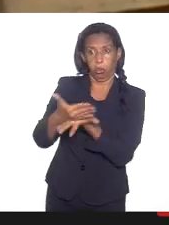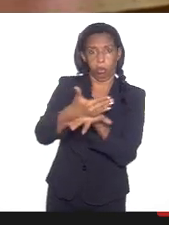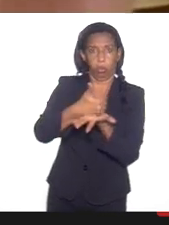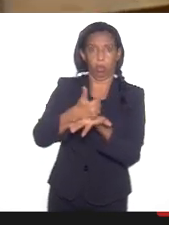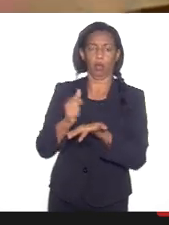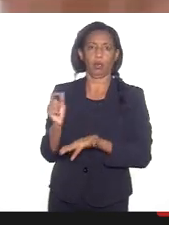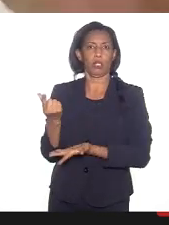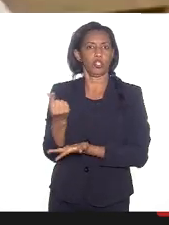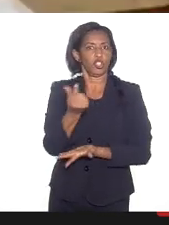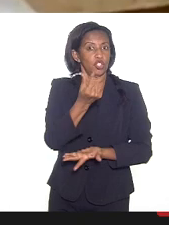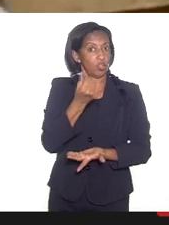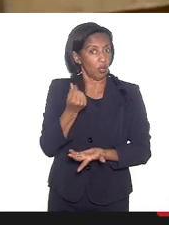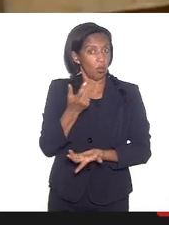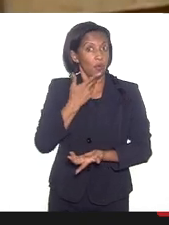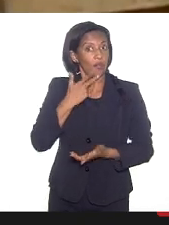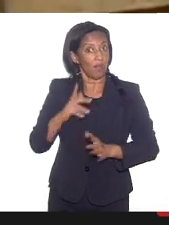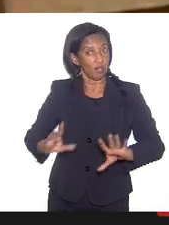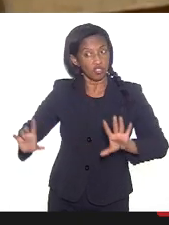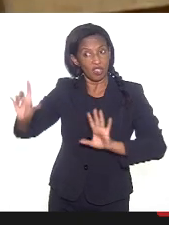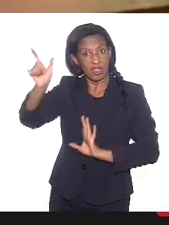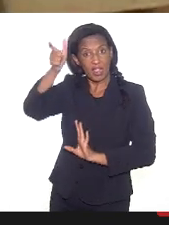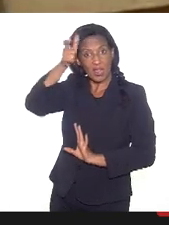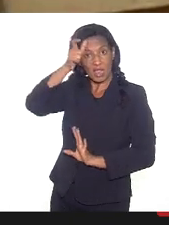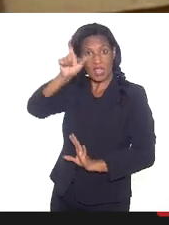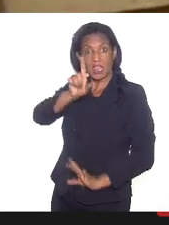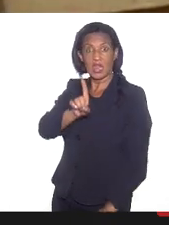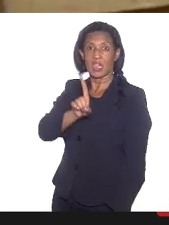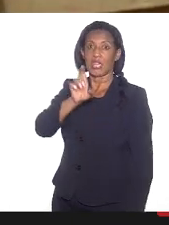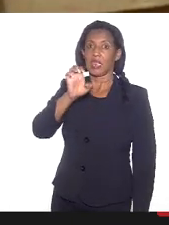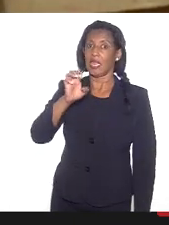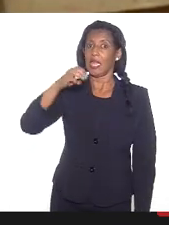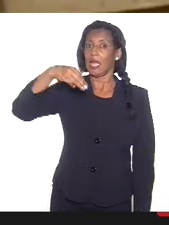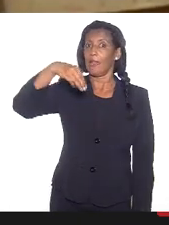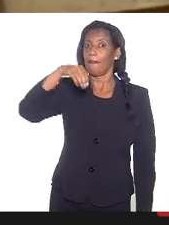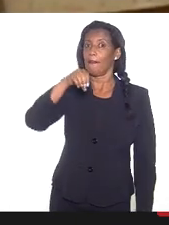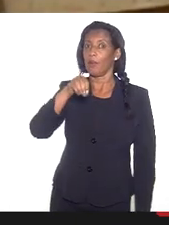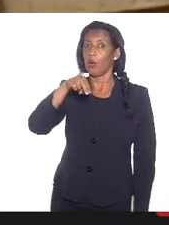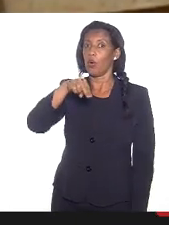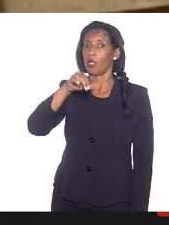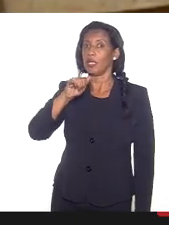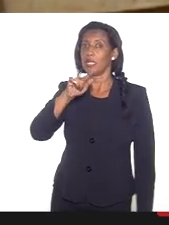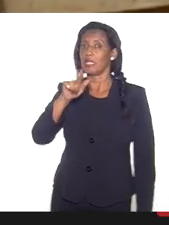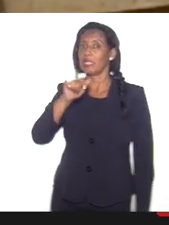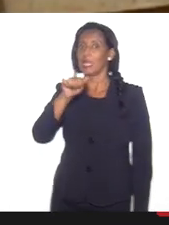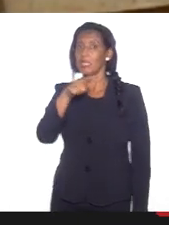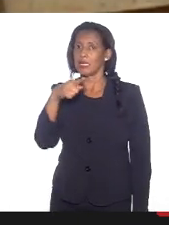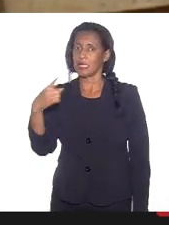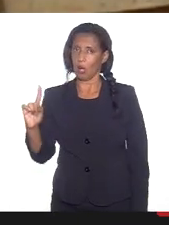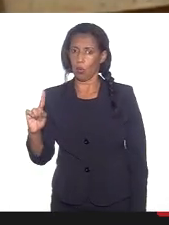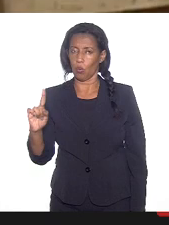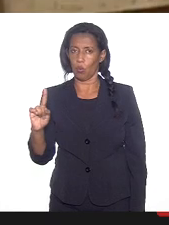estou falando de demonização de quem não concorda com eles. então eu